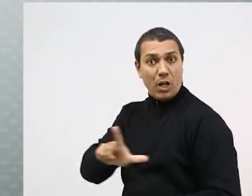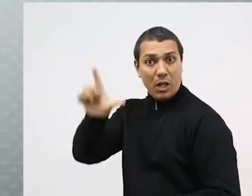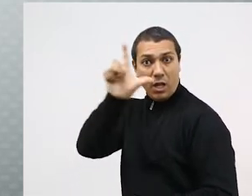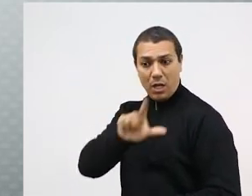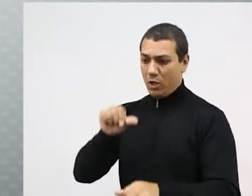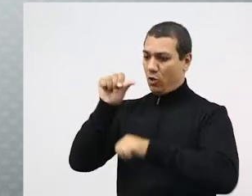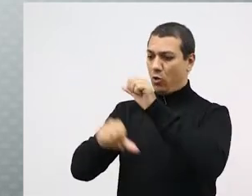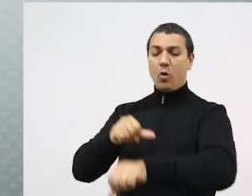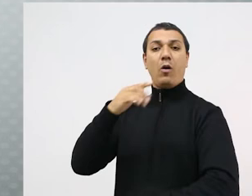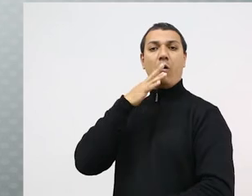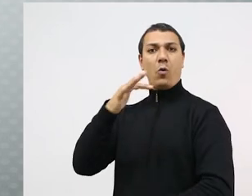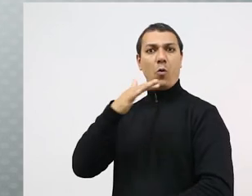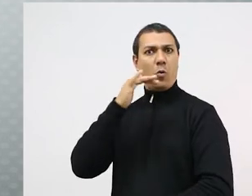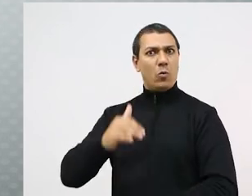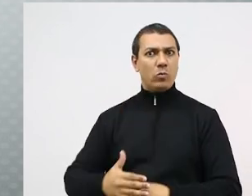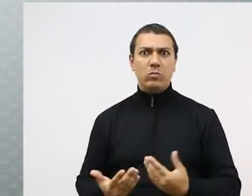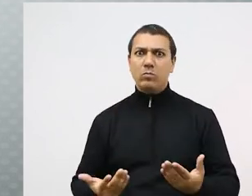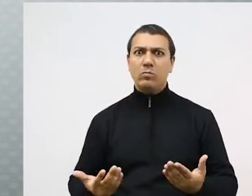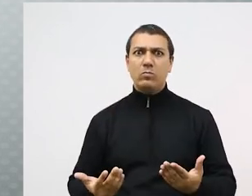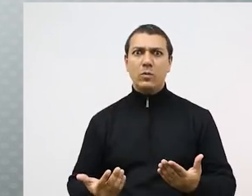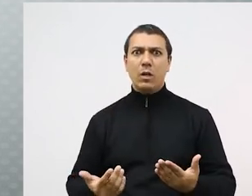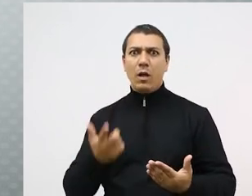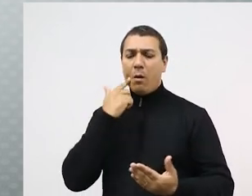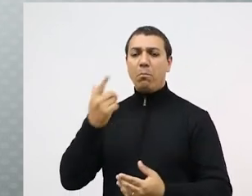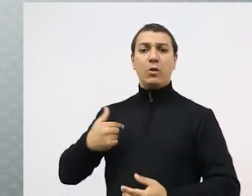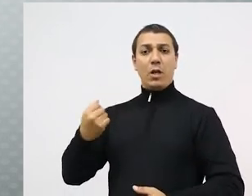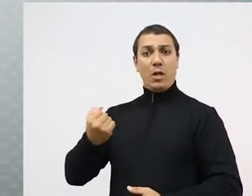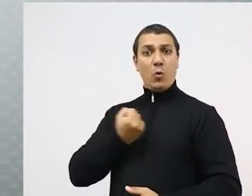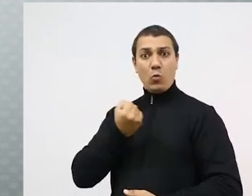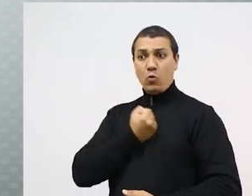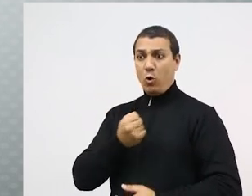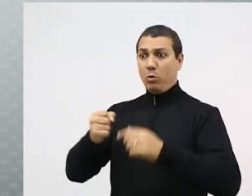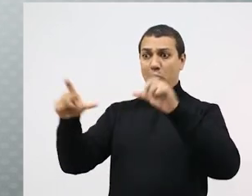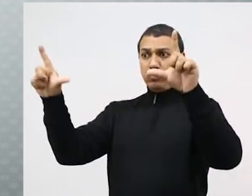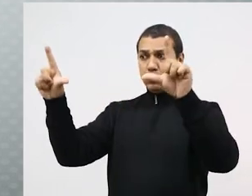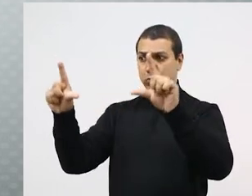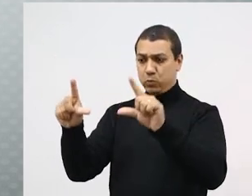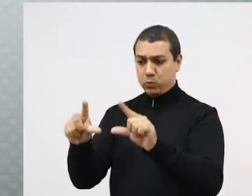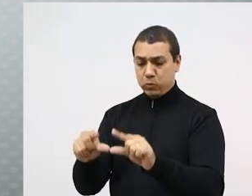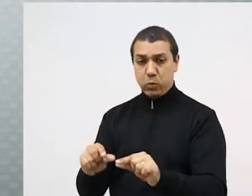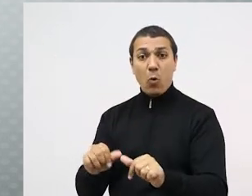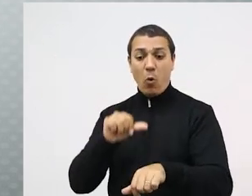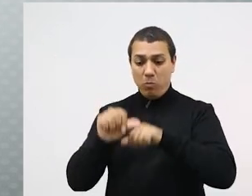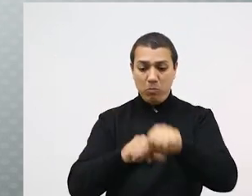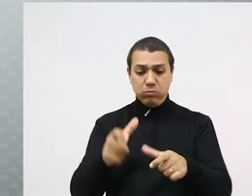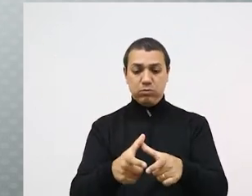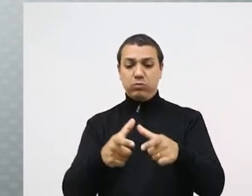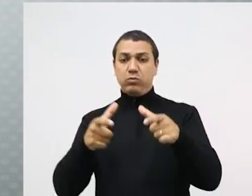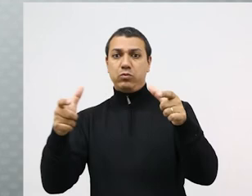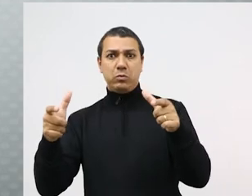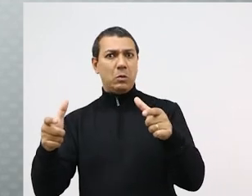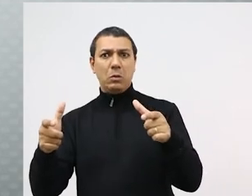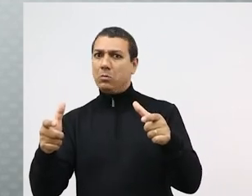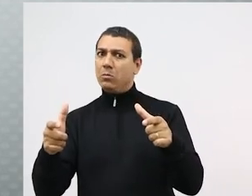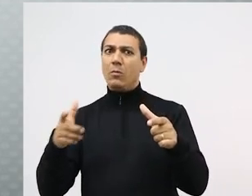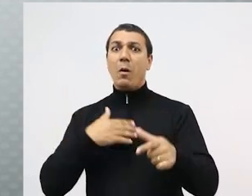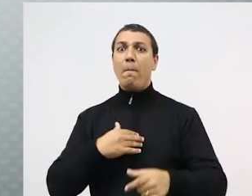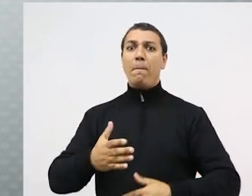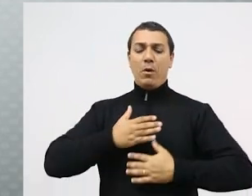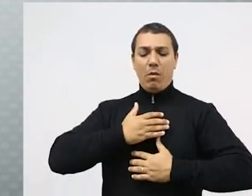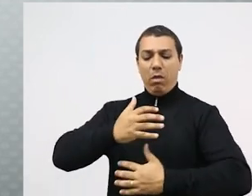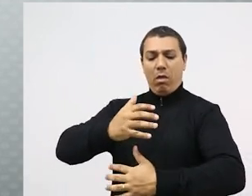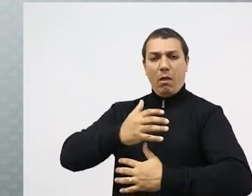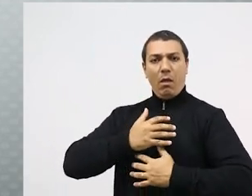cor. A queda no número de casos semanais e a variação no número de internados por síndrome respiratória aguda